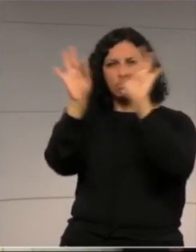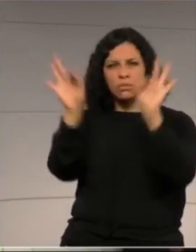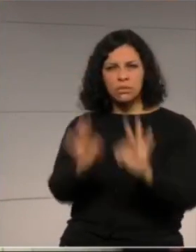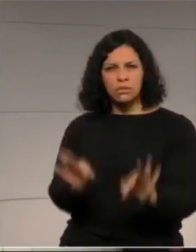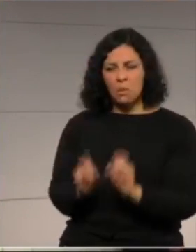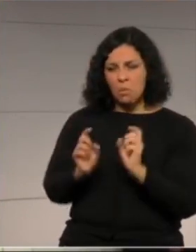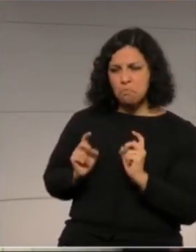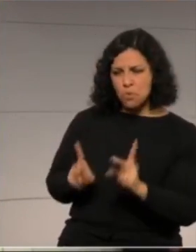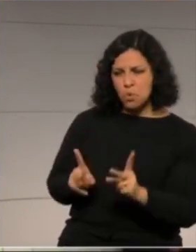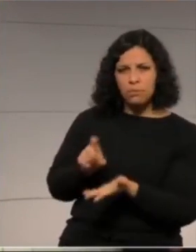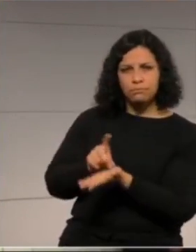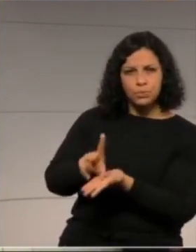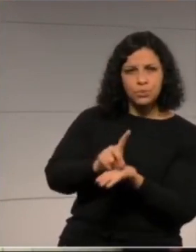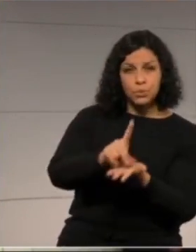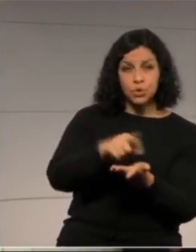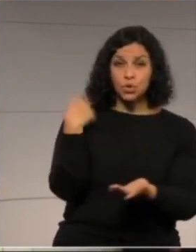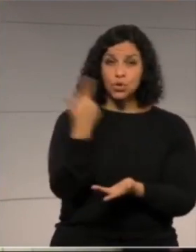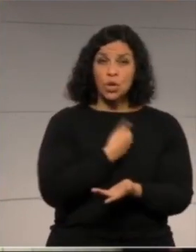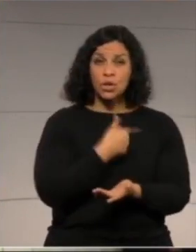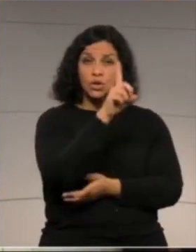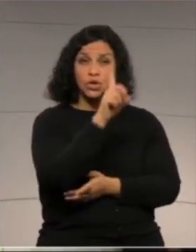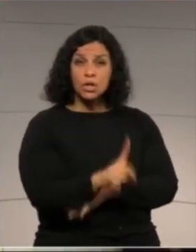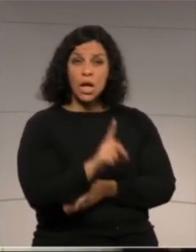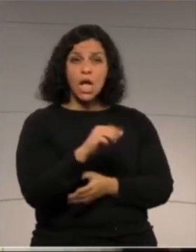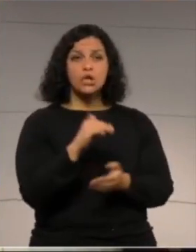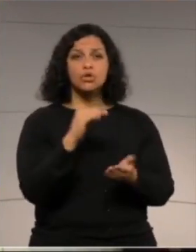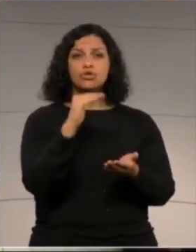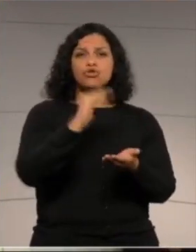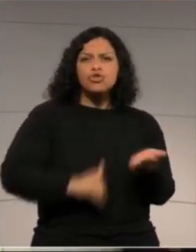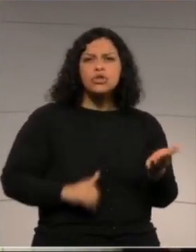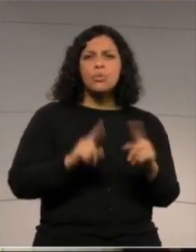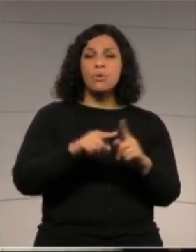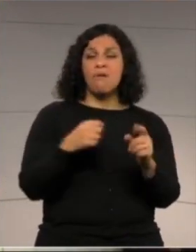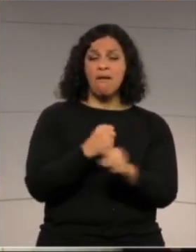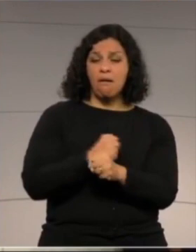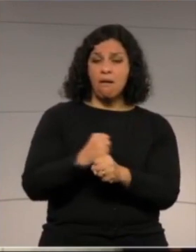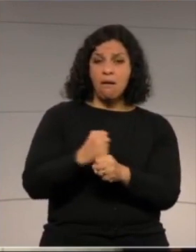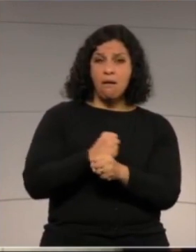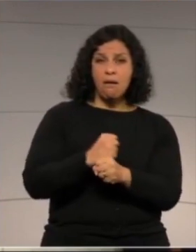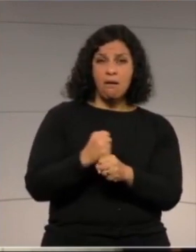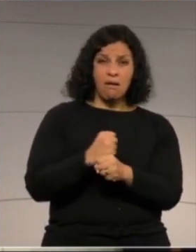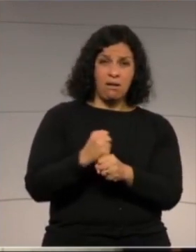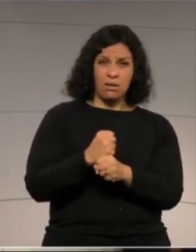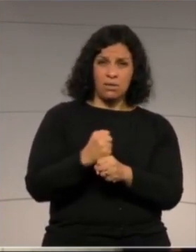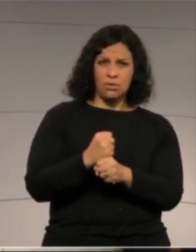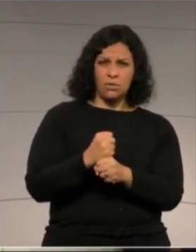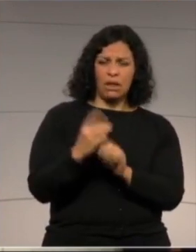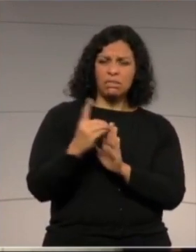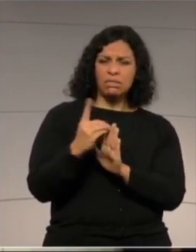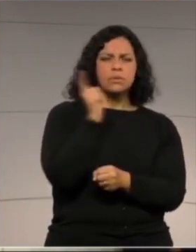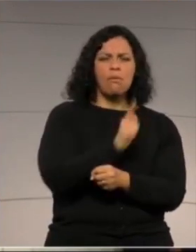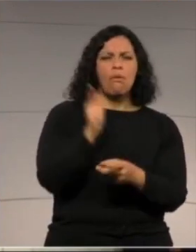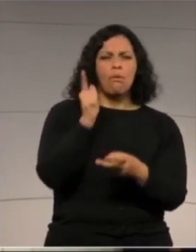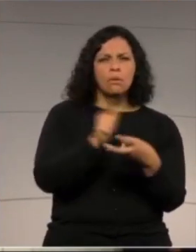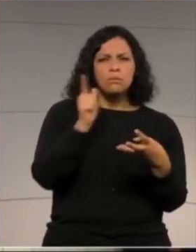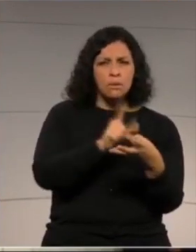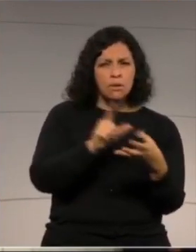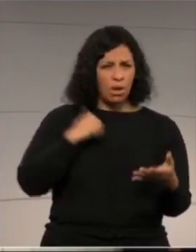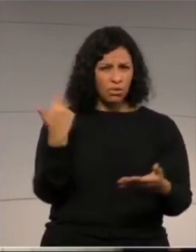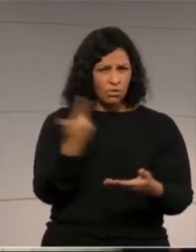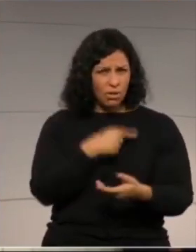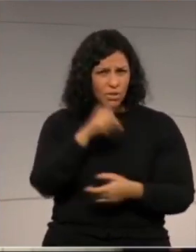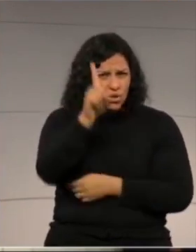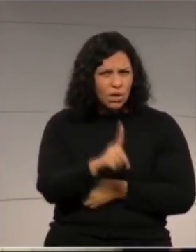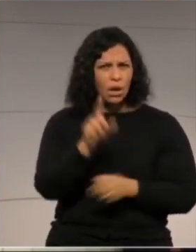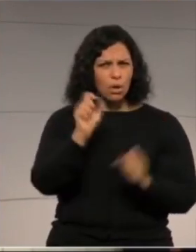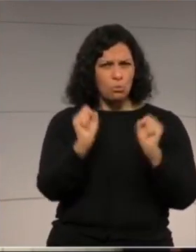Estamos tirando deles direitos que levaram anos, décadas, para serem construídas. Não temos